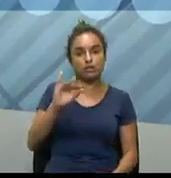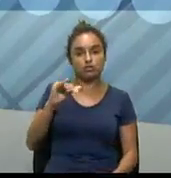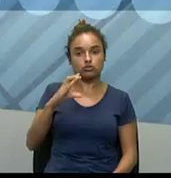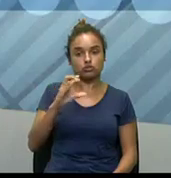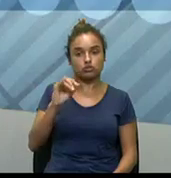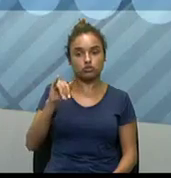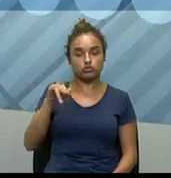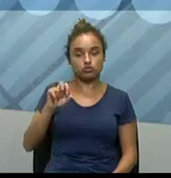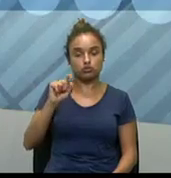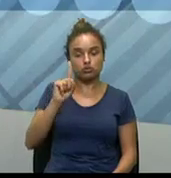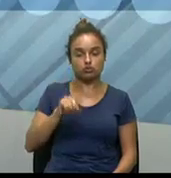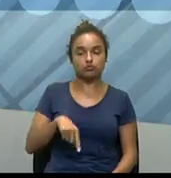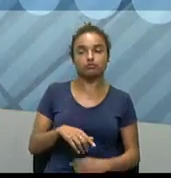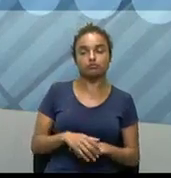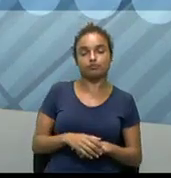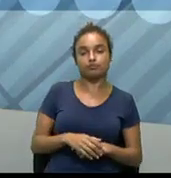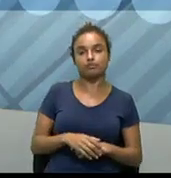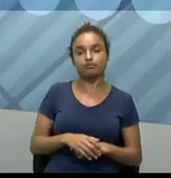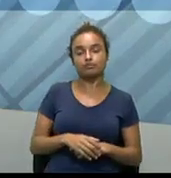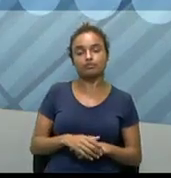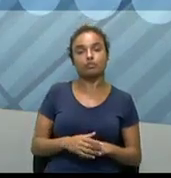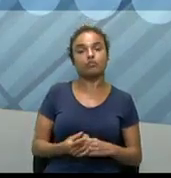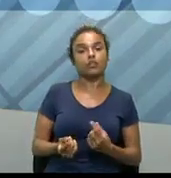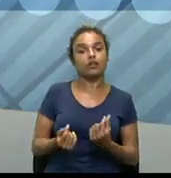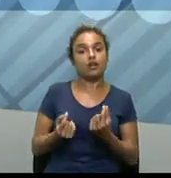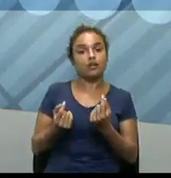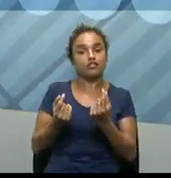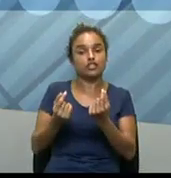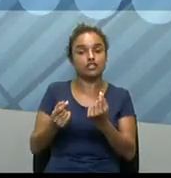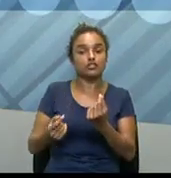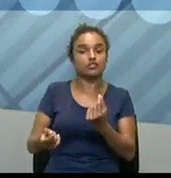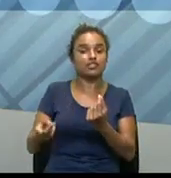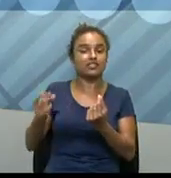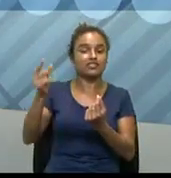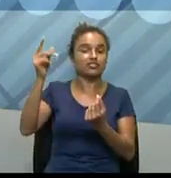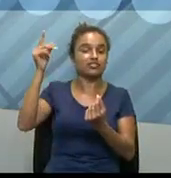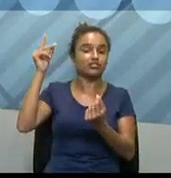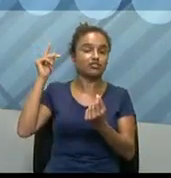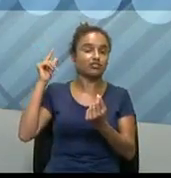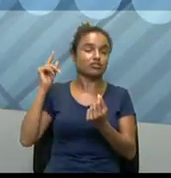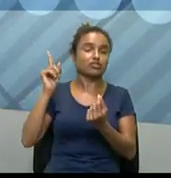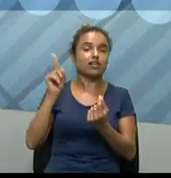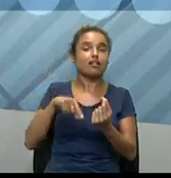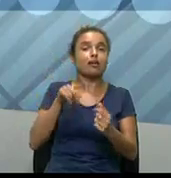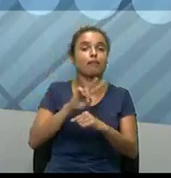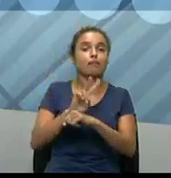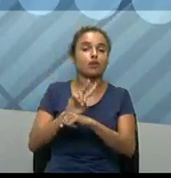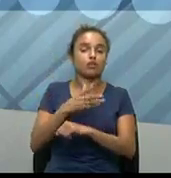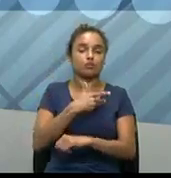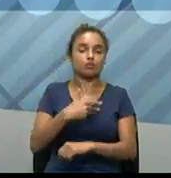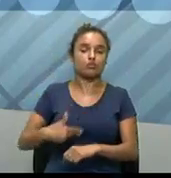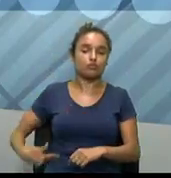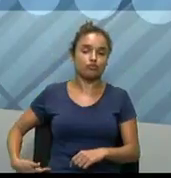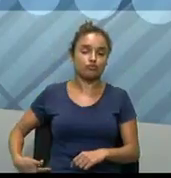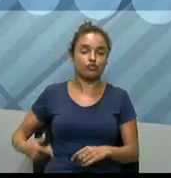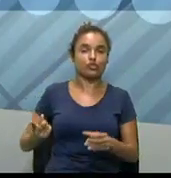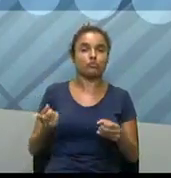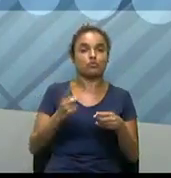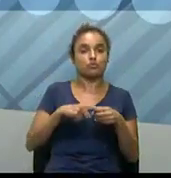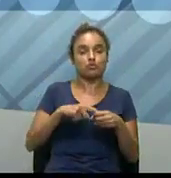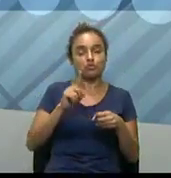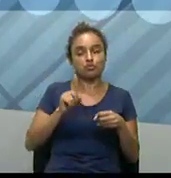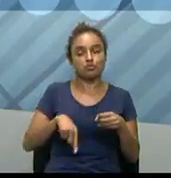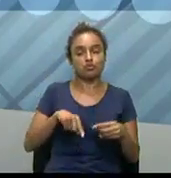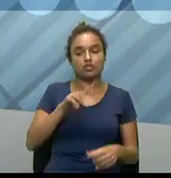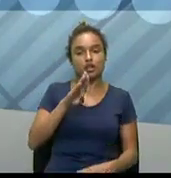você faz com a moeda tradicional, ela é monitorada, porém, né? Então, na Bitcoin isso não acontece,